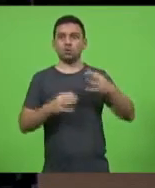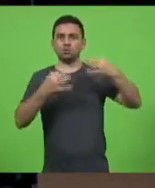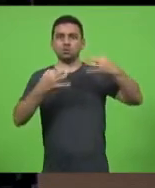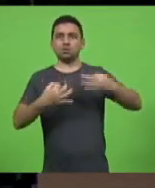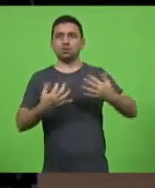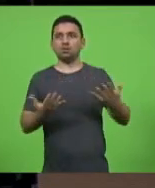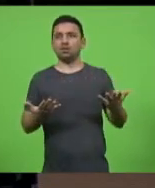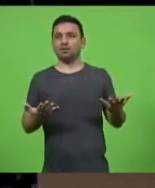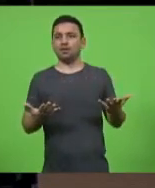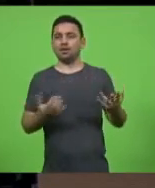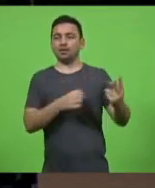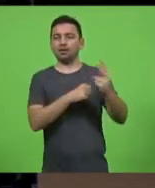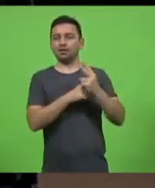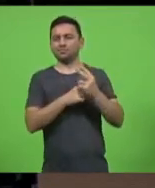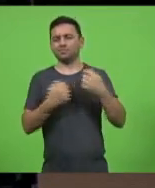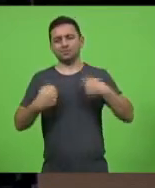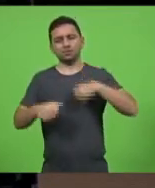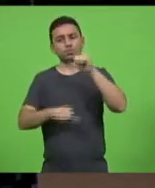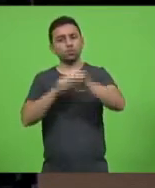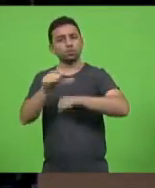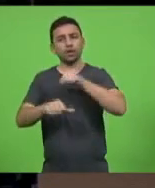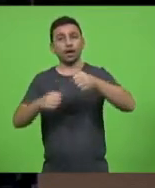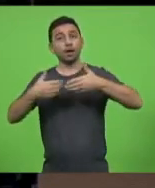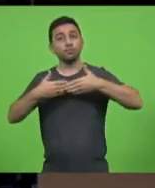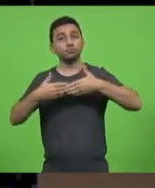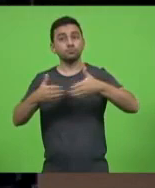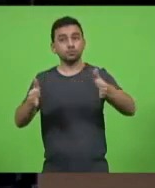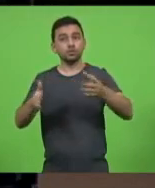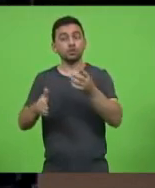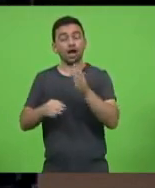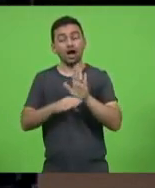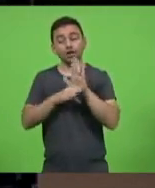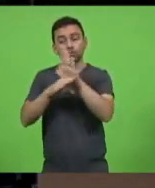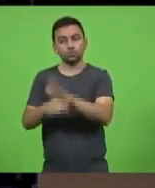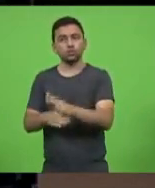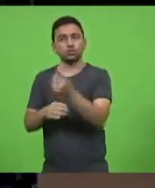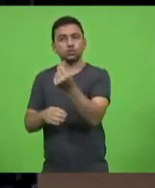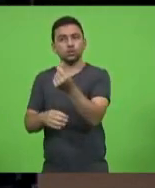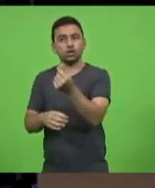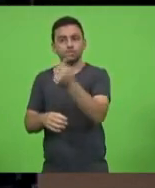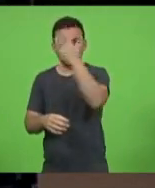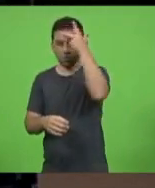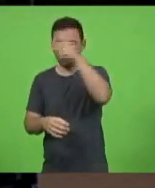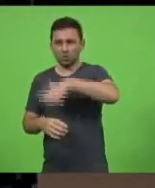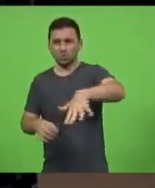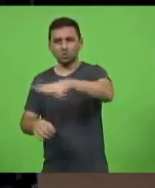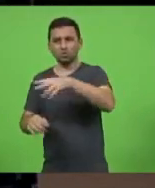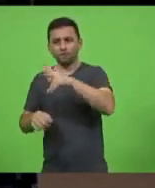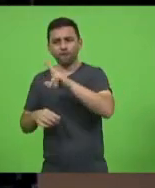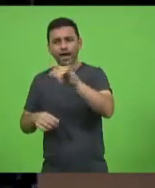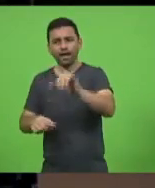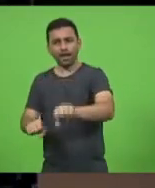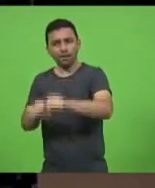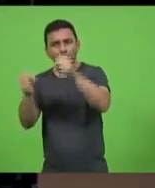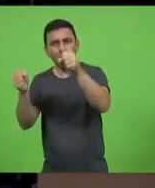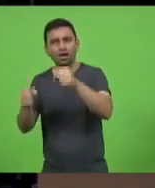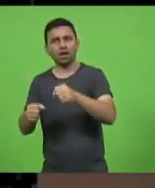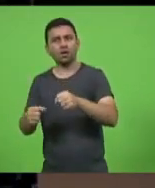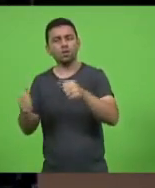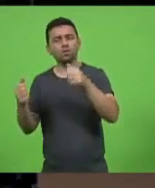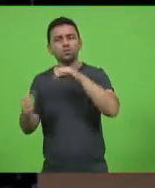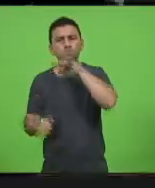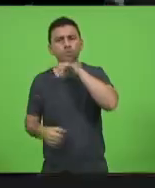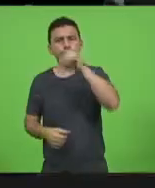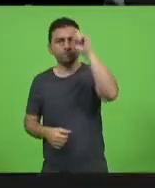isso tem que mudar. A abertura de ajuda financeira tem que ser para quem está quebrando, não é para quem está bem. perfeito.